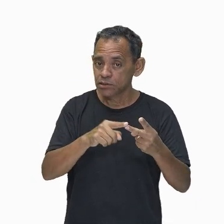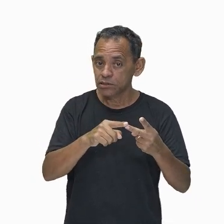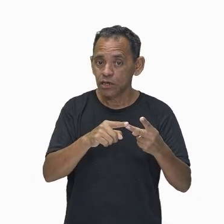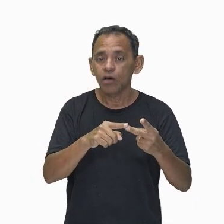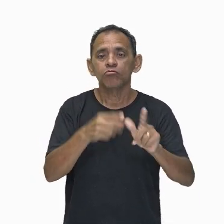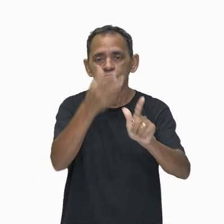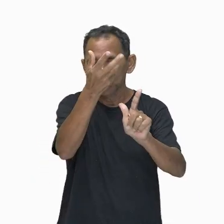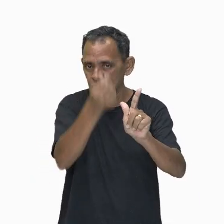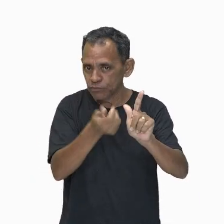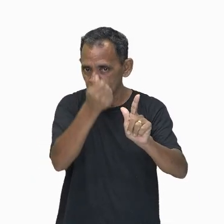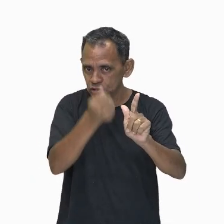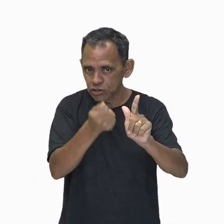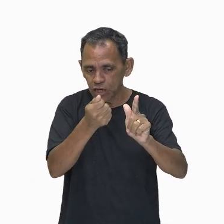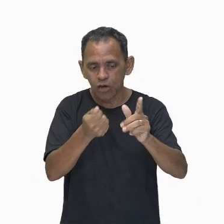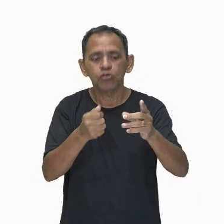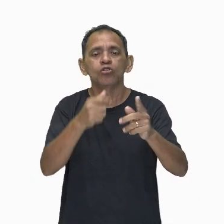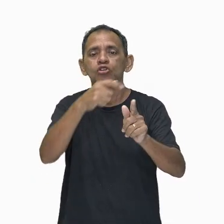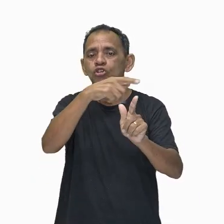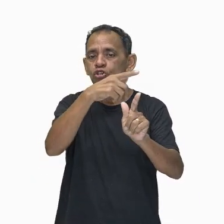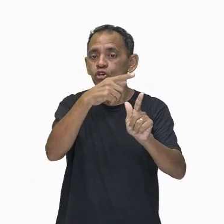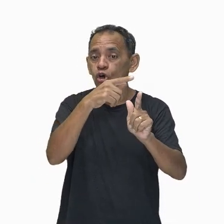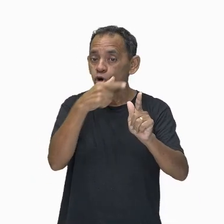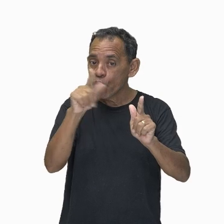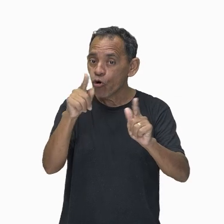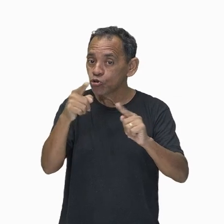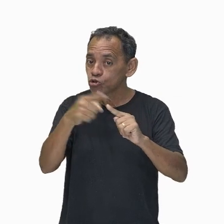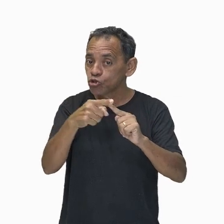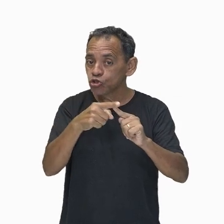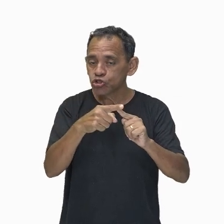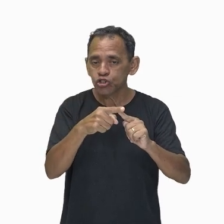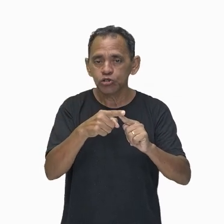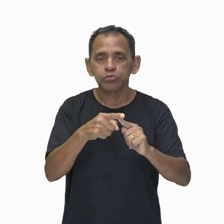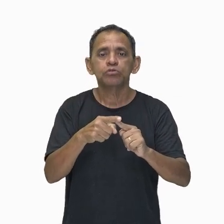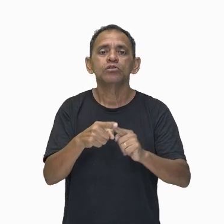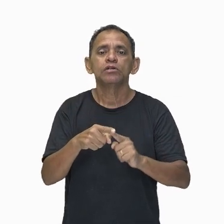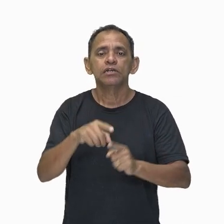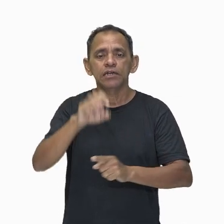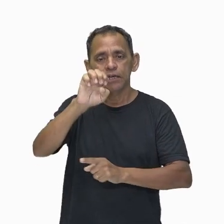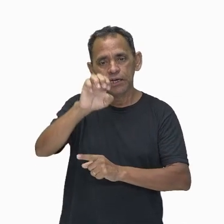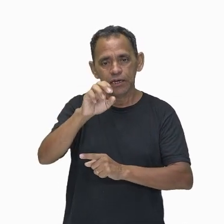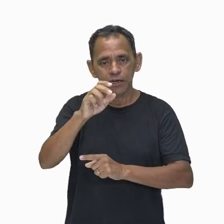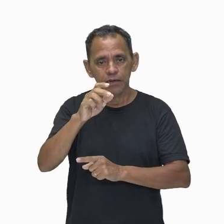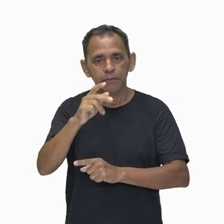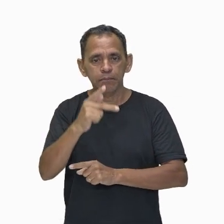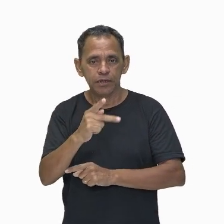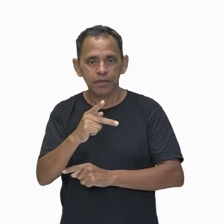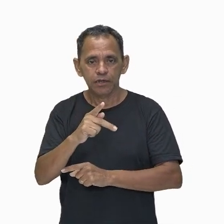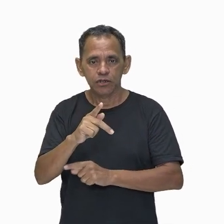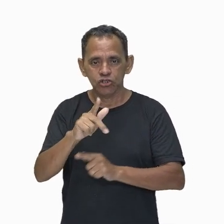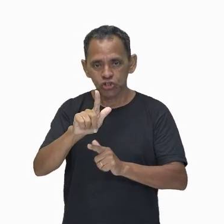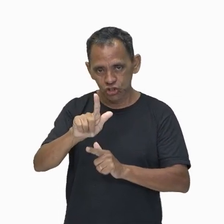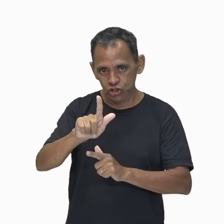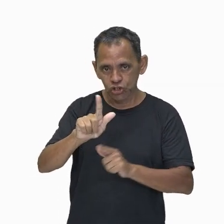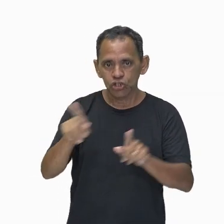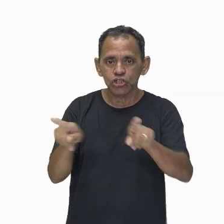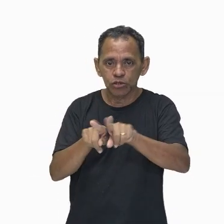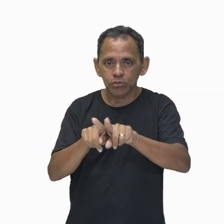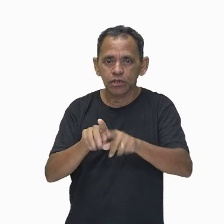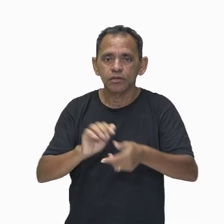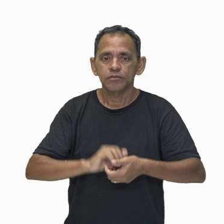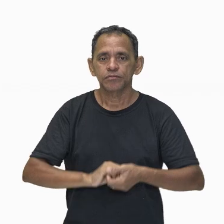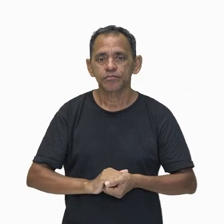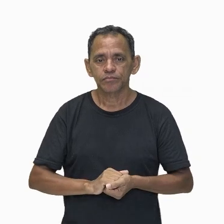gravitacional. Nessa soma, a gente percebe que há conservação durante o movimento